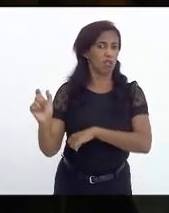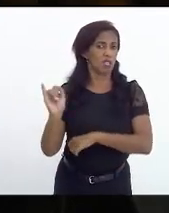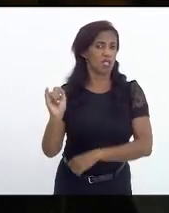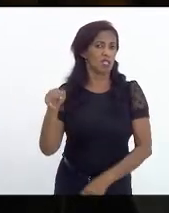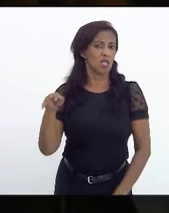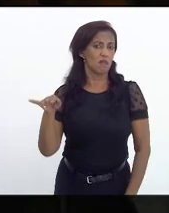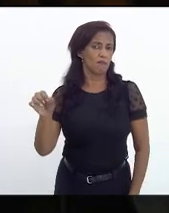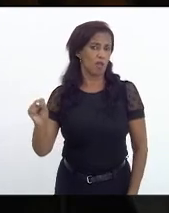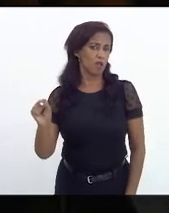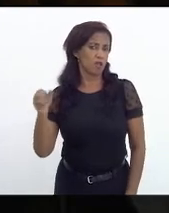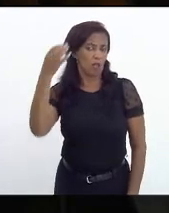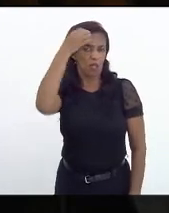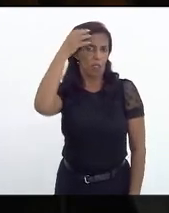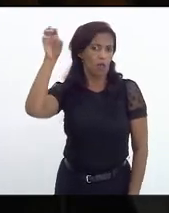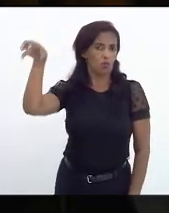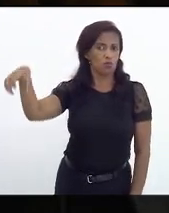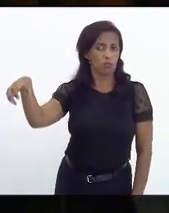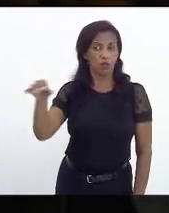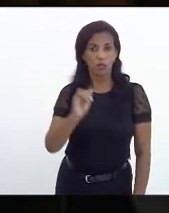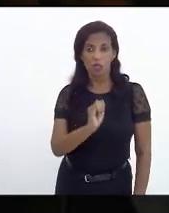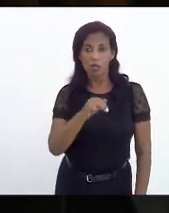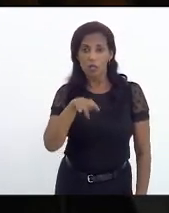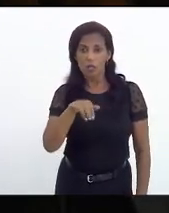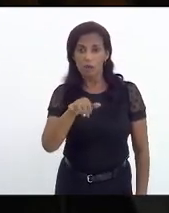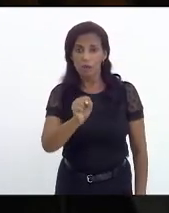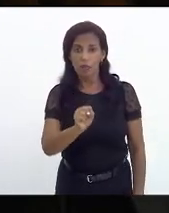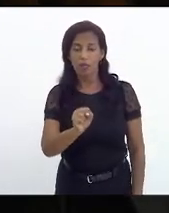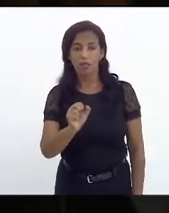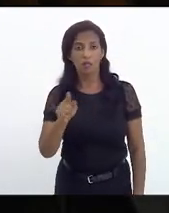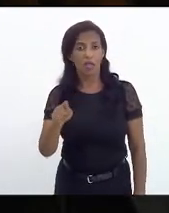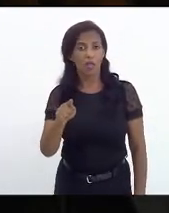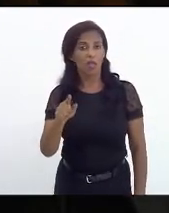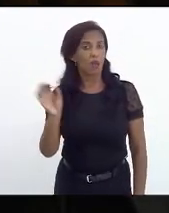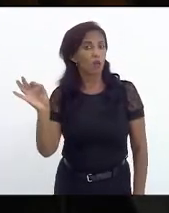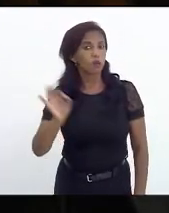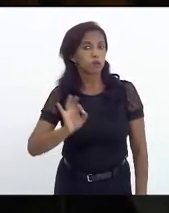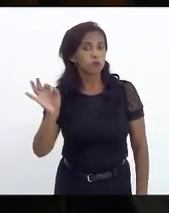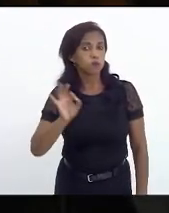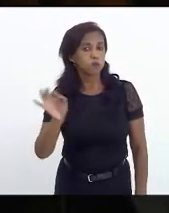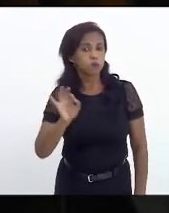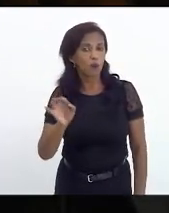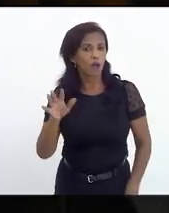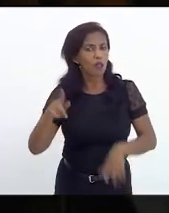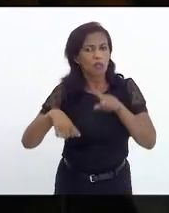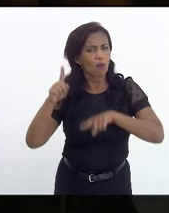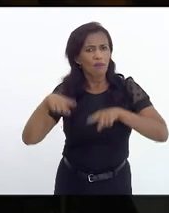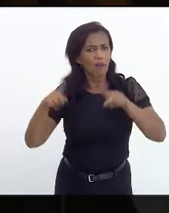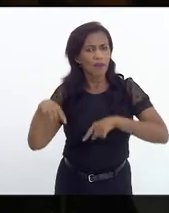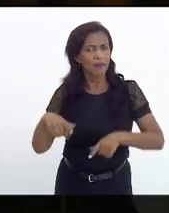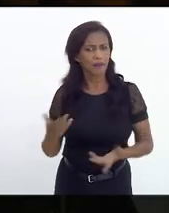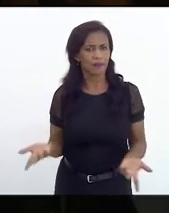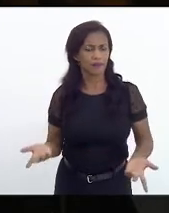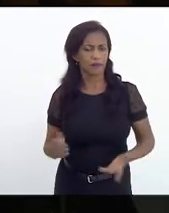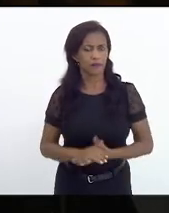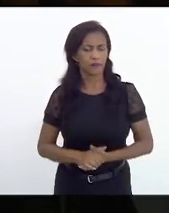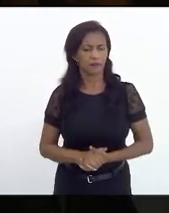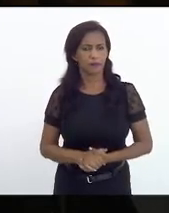ICMS. ICMS é alíquota, não varia com inflação.